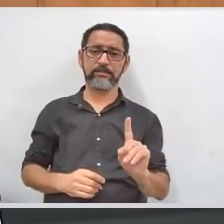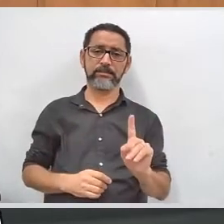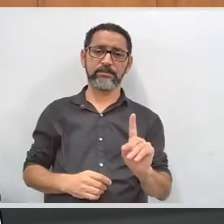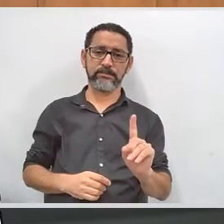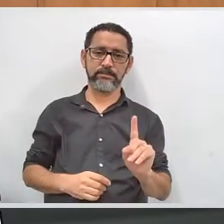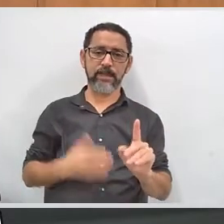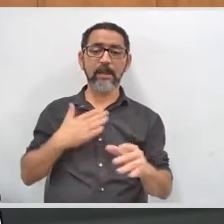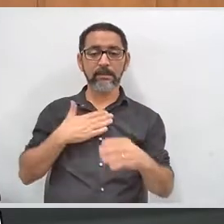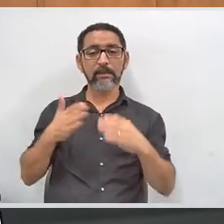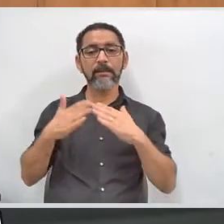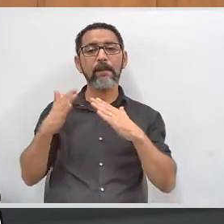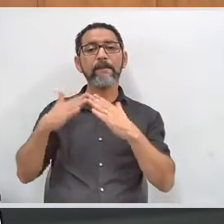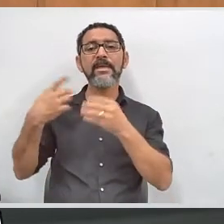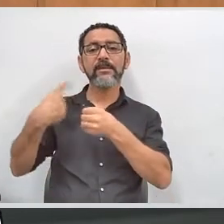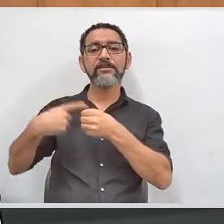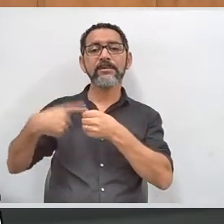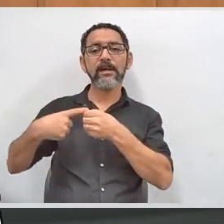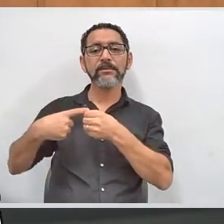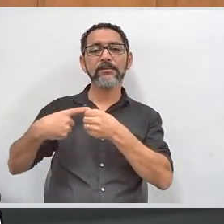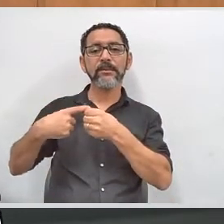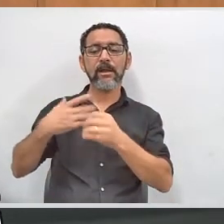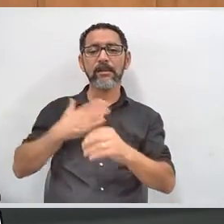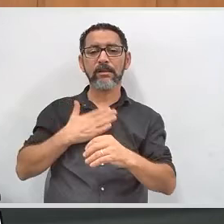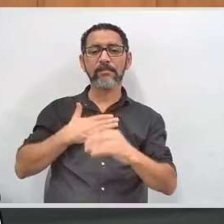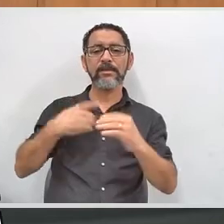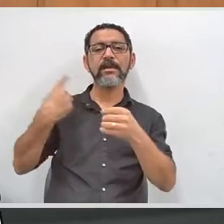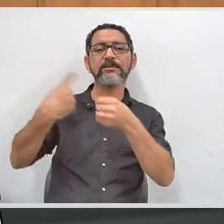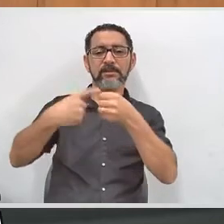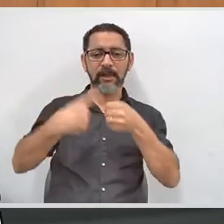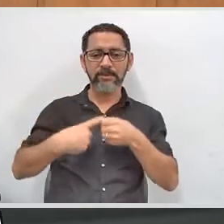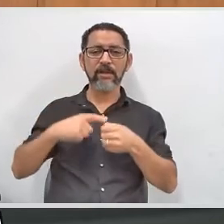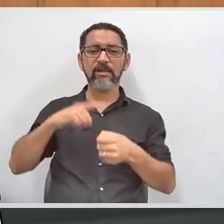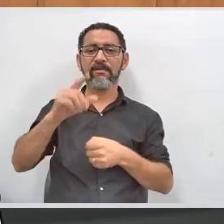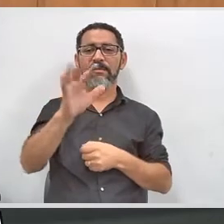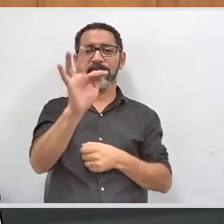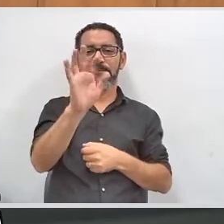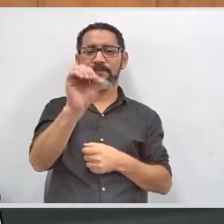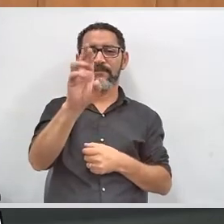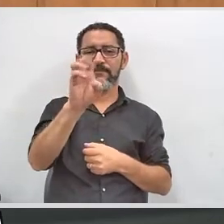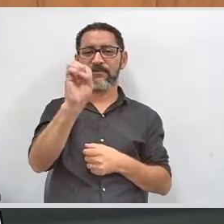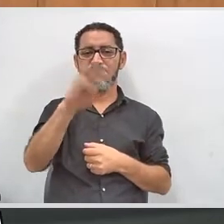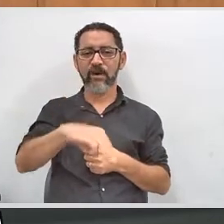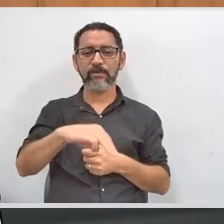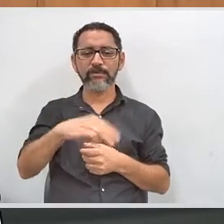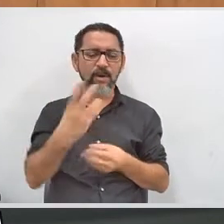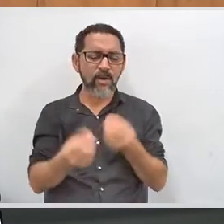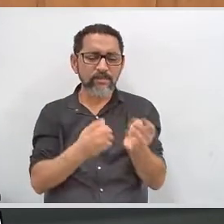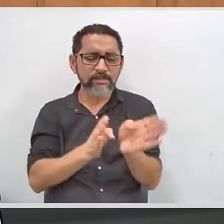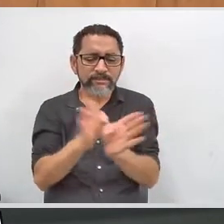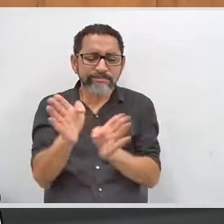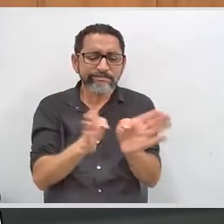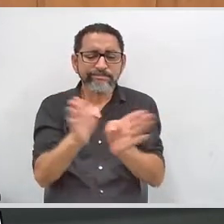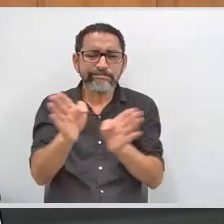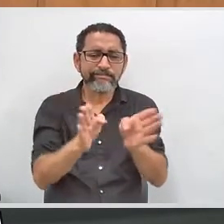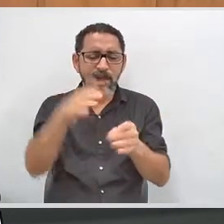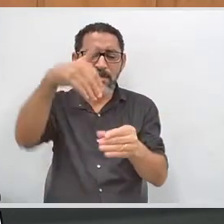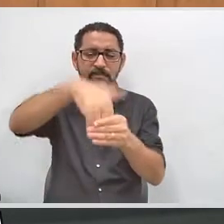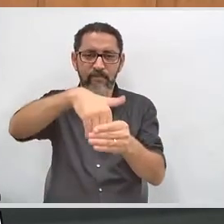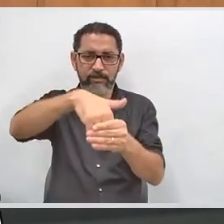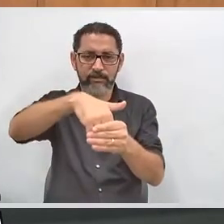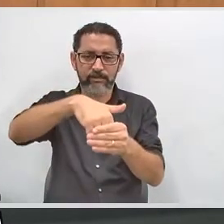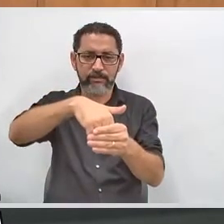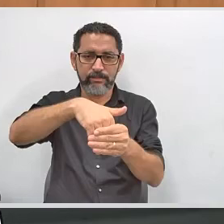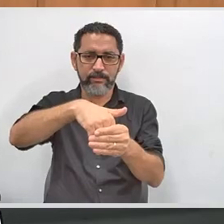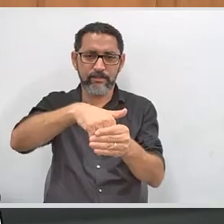estivemos na minha cidade, os fóruns, nós estamos tendo fóruns locais sobre cidadania e, entre essas, a questão da acessibilidade